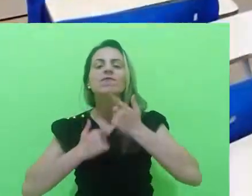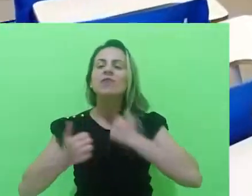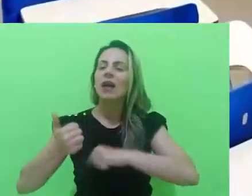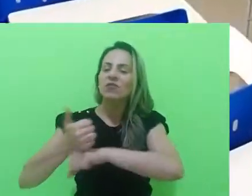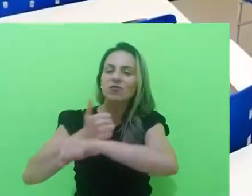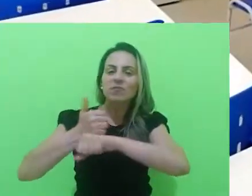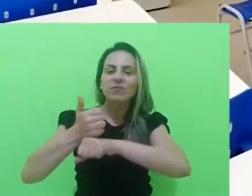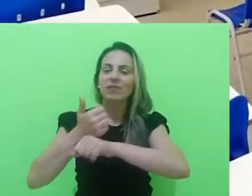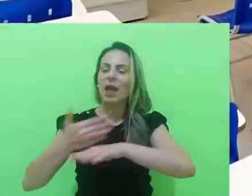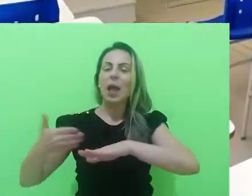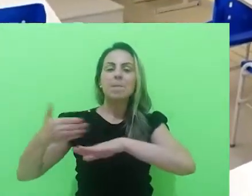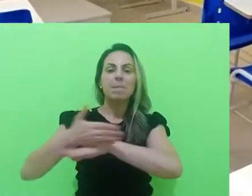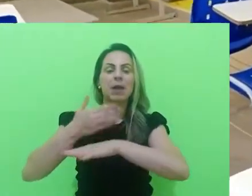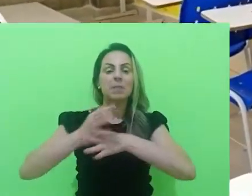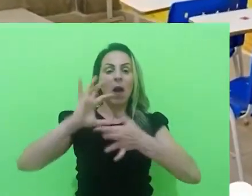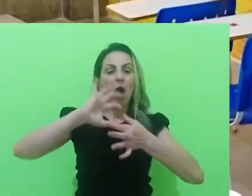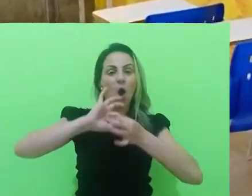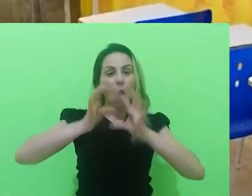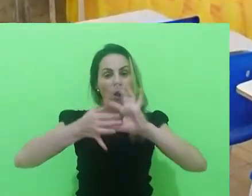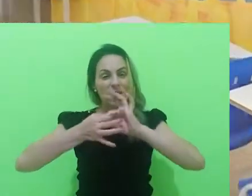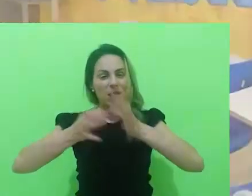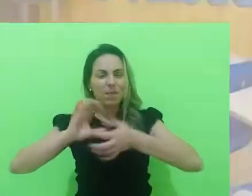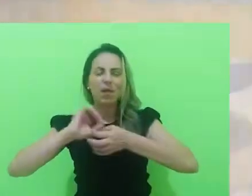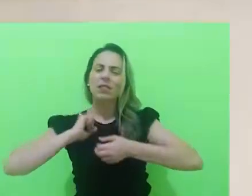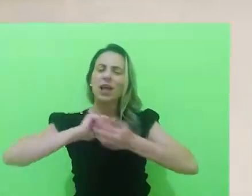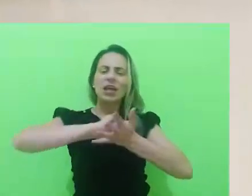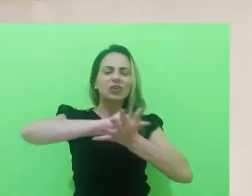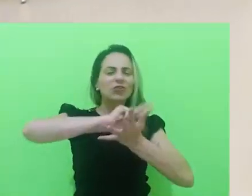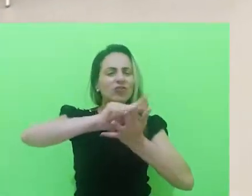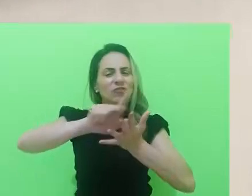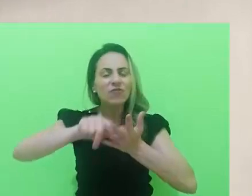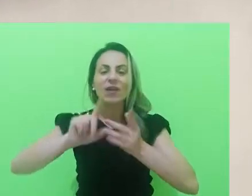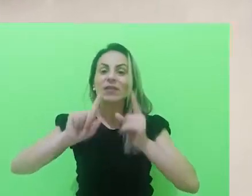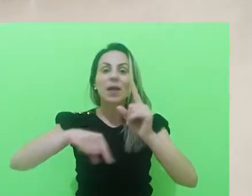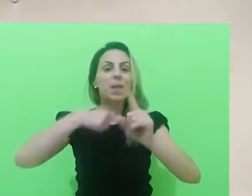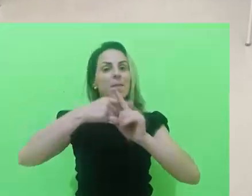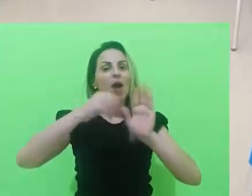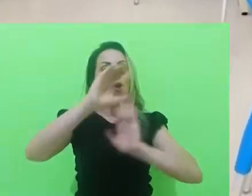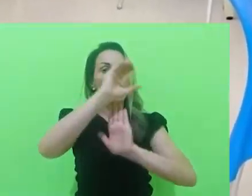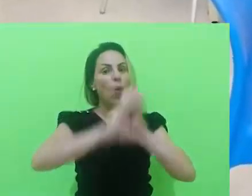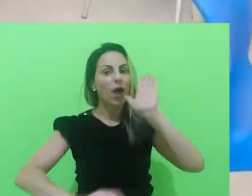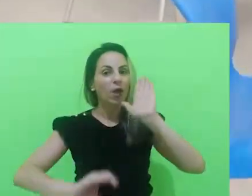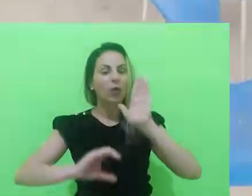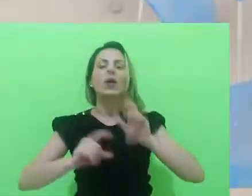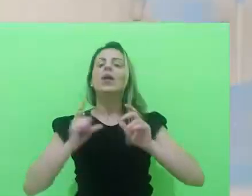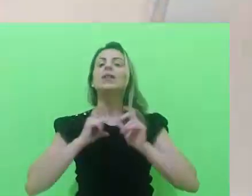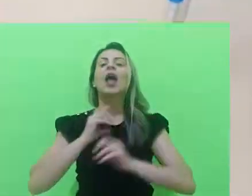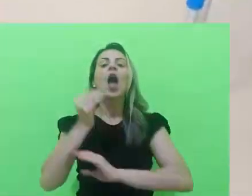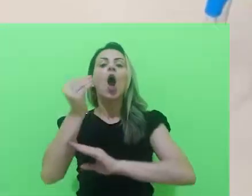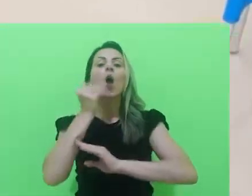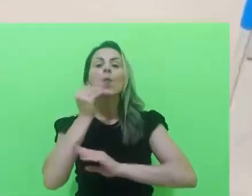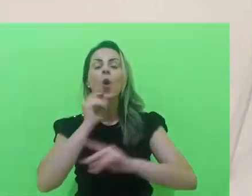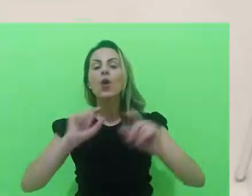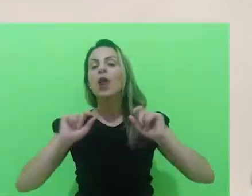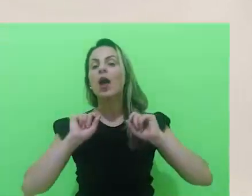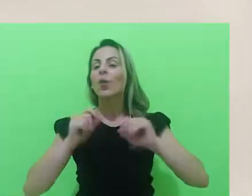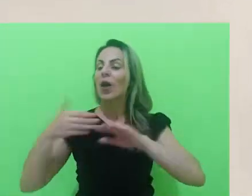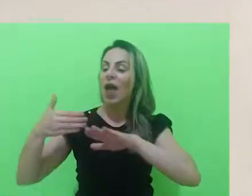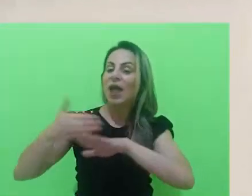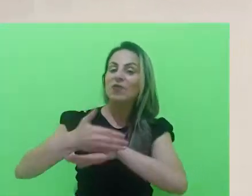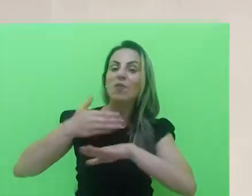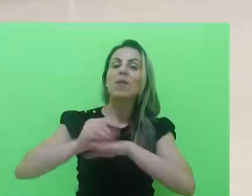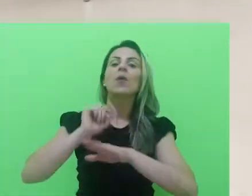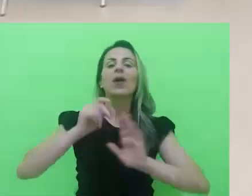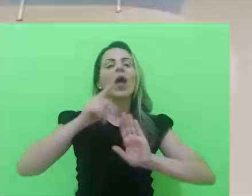participação em Olimpíadas, diversas atividades extracurriculares e a oportunidade de participar